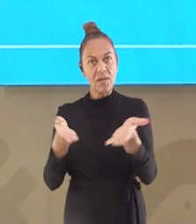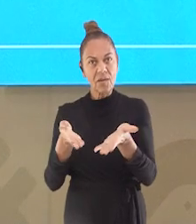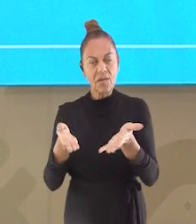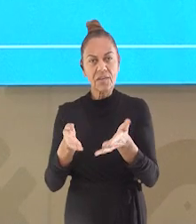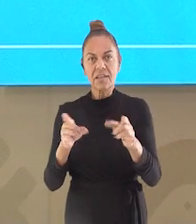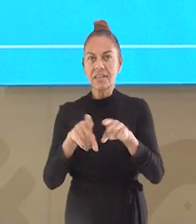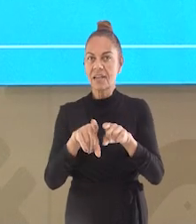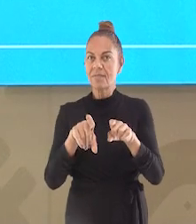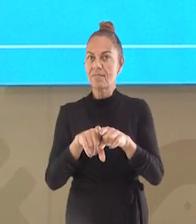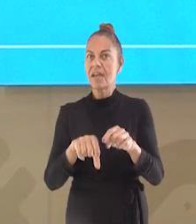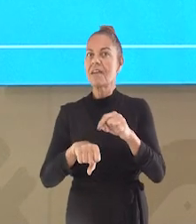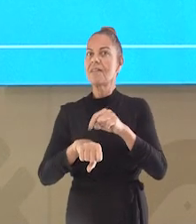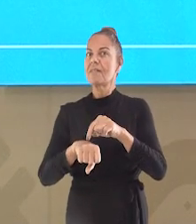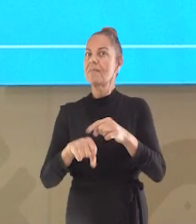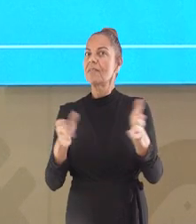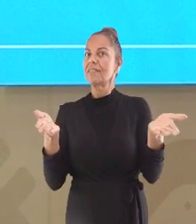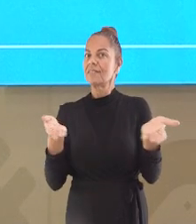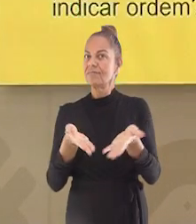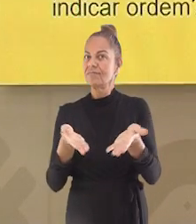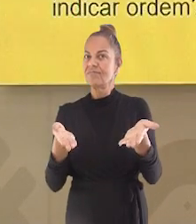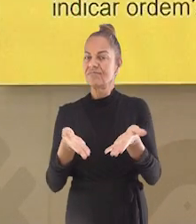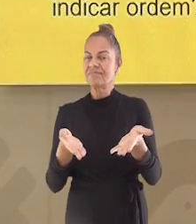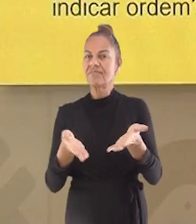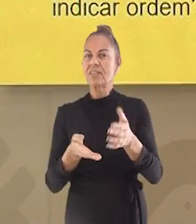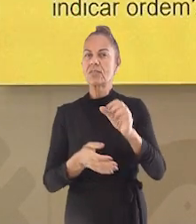e do presente do subjuntivo.